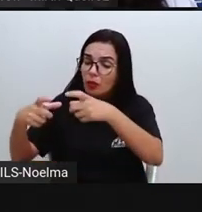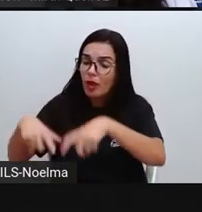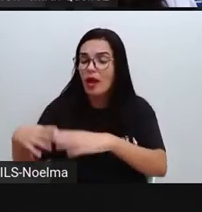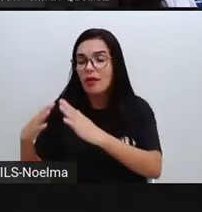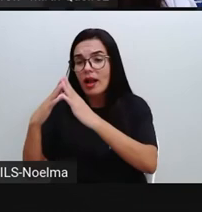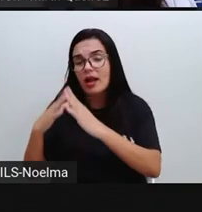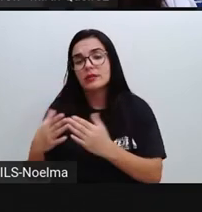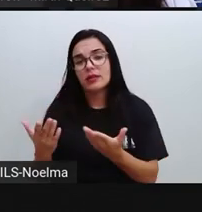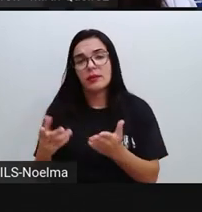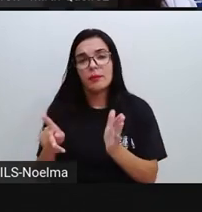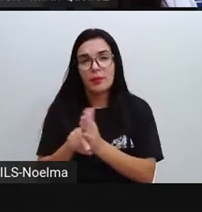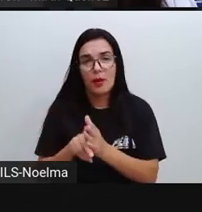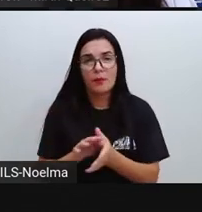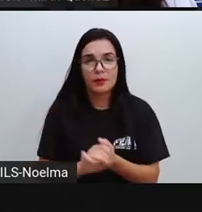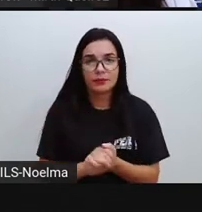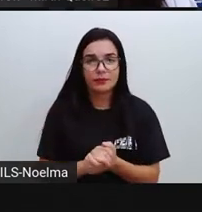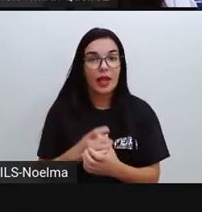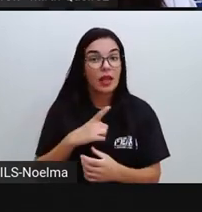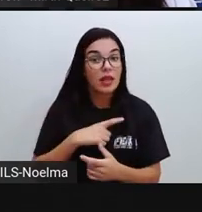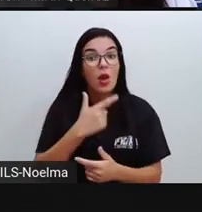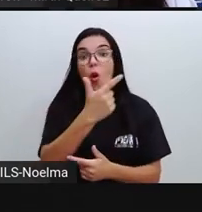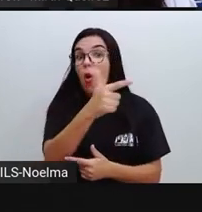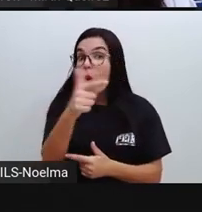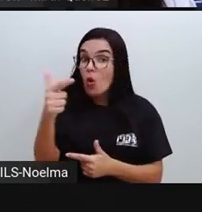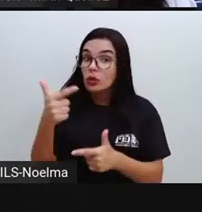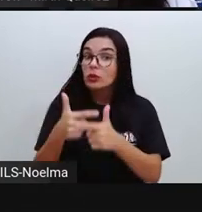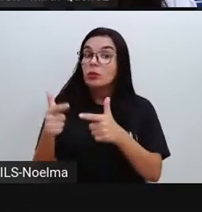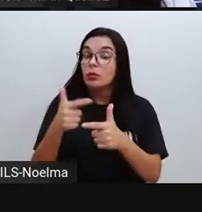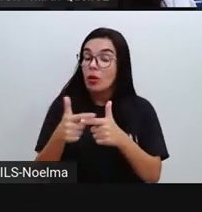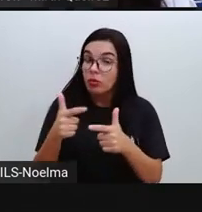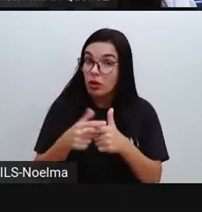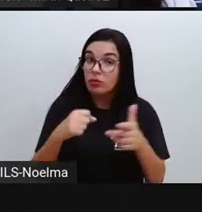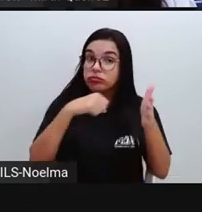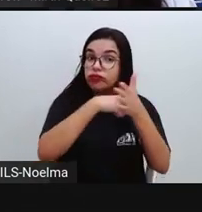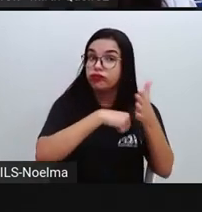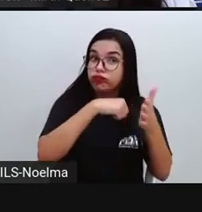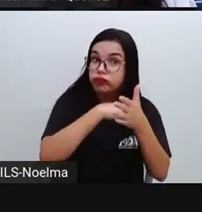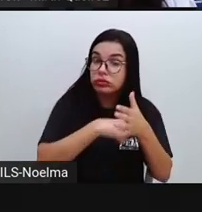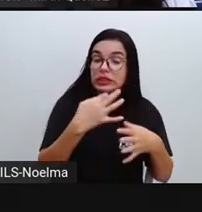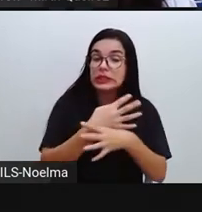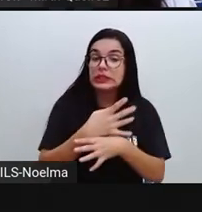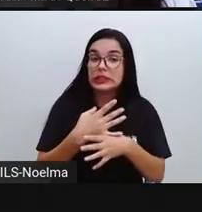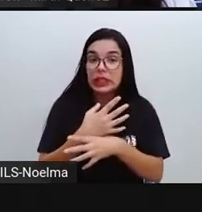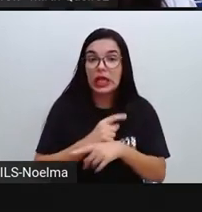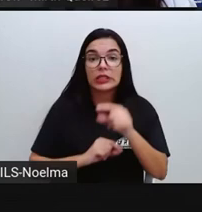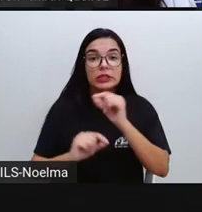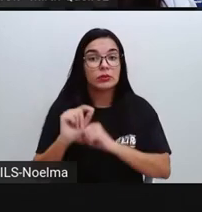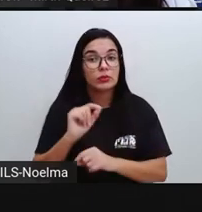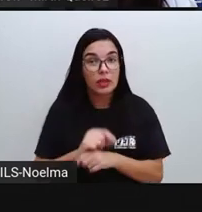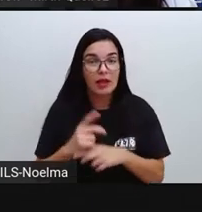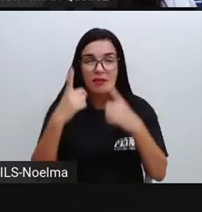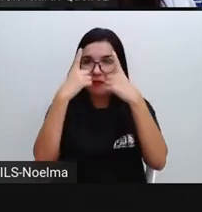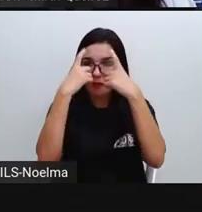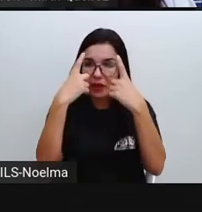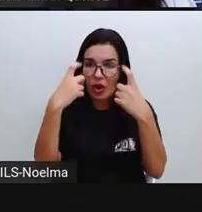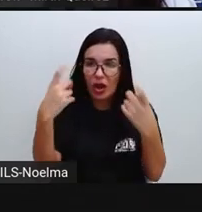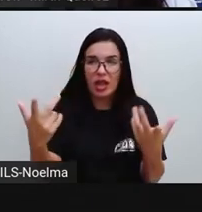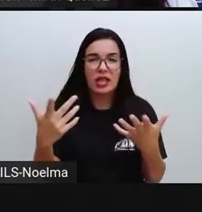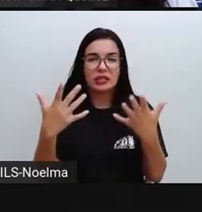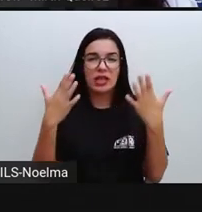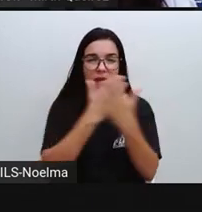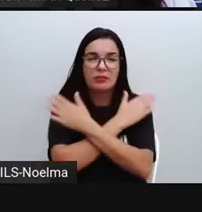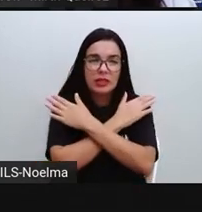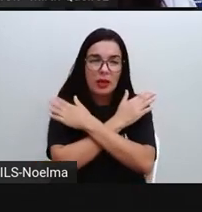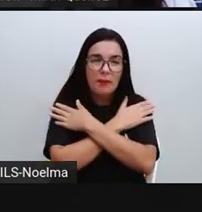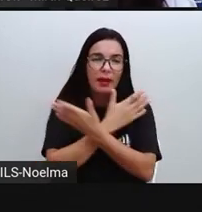morar. E existem outros problemas também a serem enfrentados nas cidades, como é o caso da violência, do desemprego,